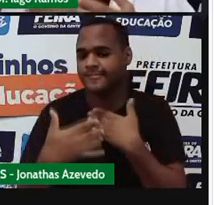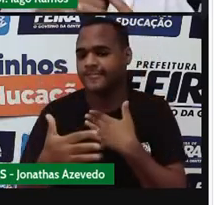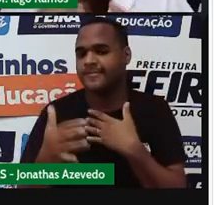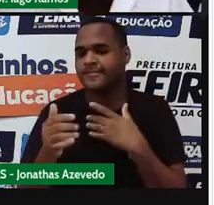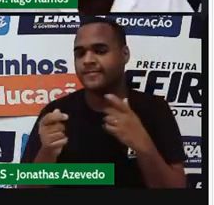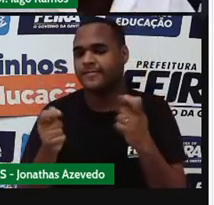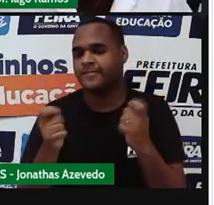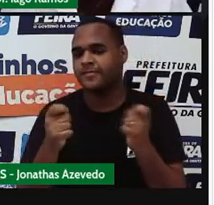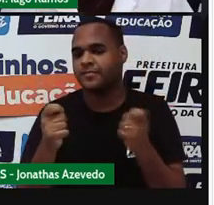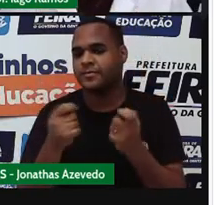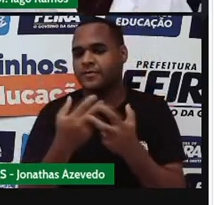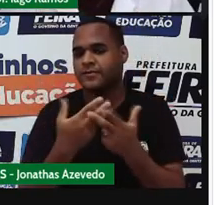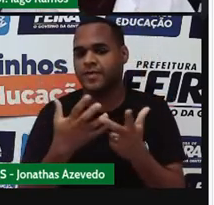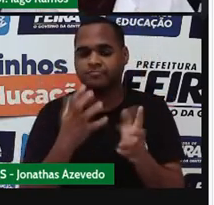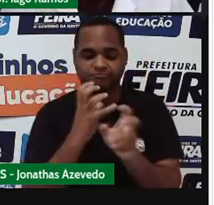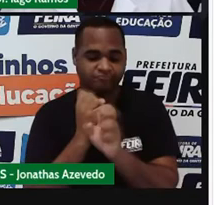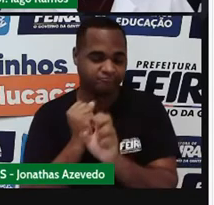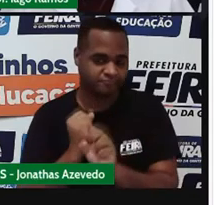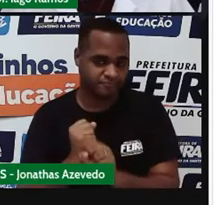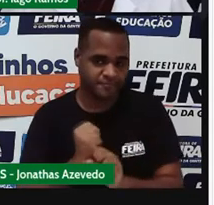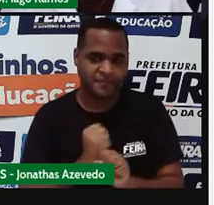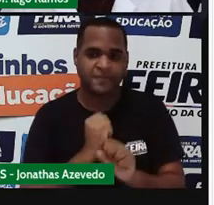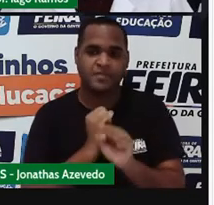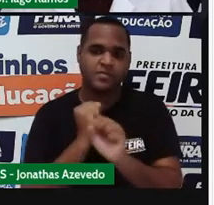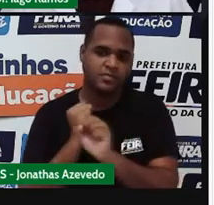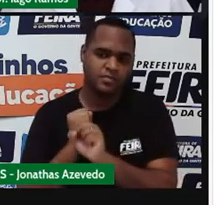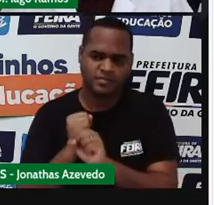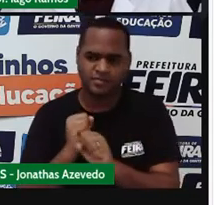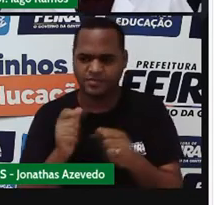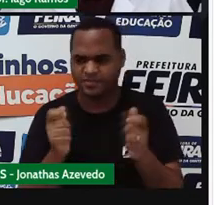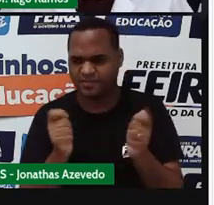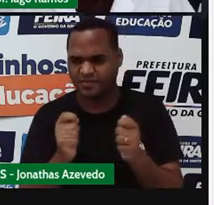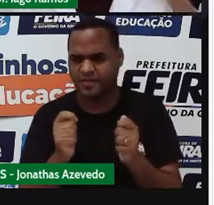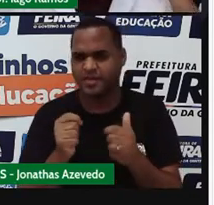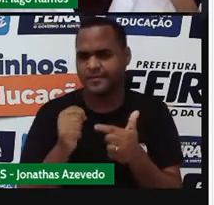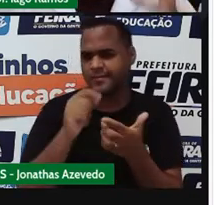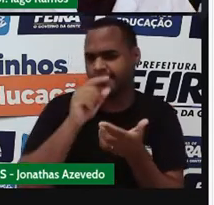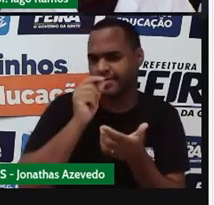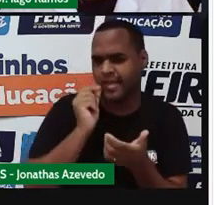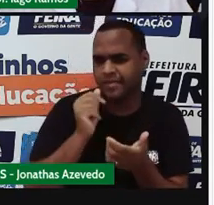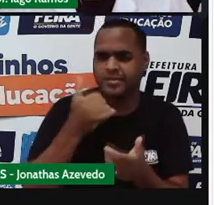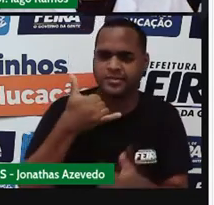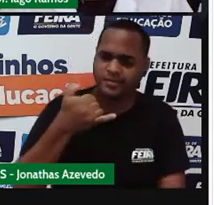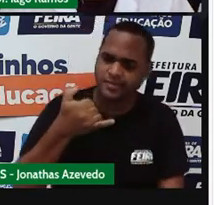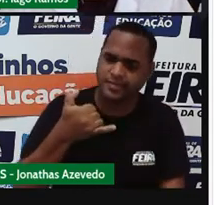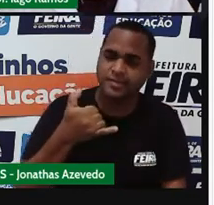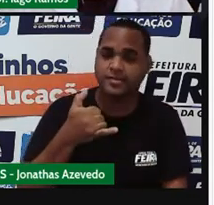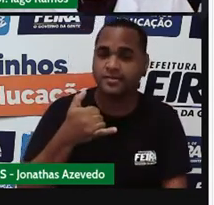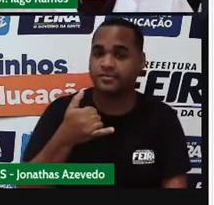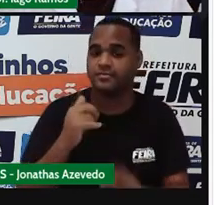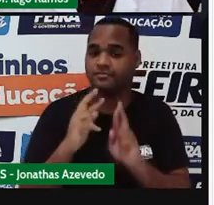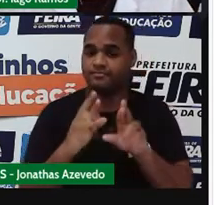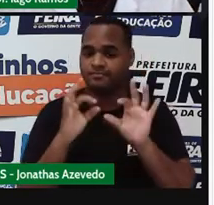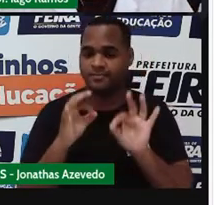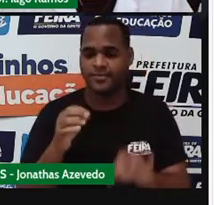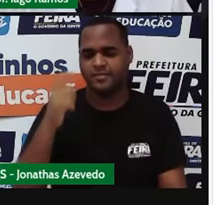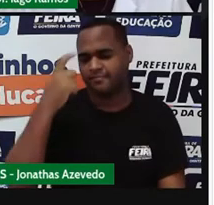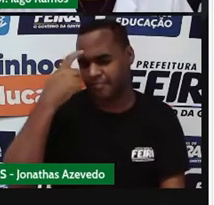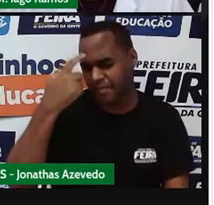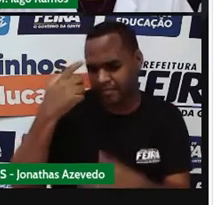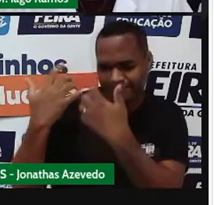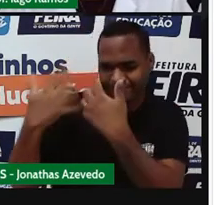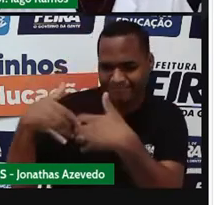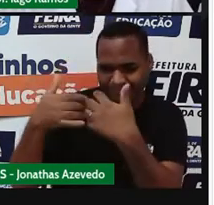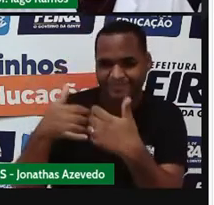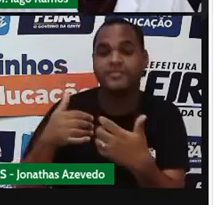fizer alguns cálculos aí, usar um papelzinho, uma caneta, um lápis, tá bom? E rascunhar aí o seu pensamento para